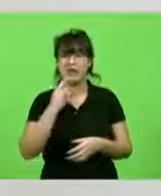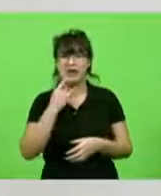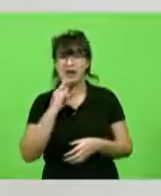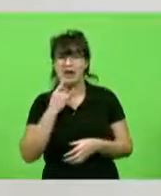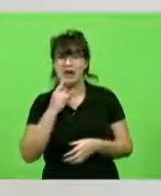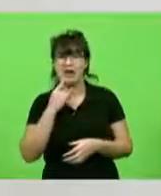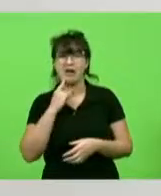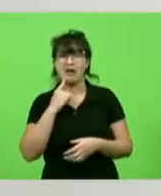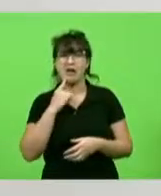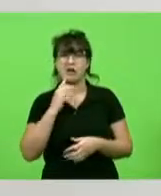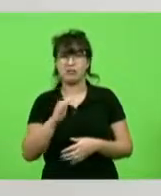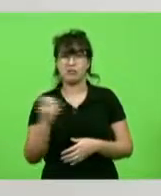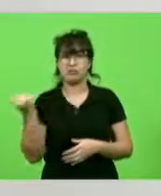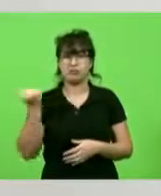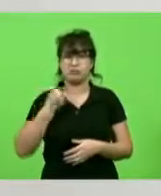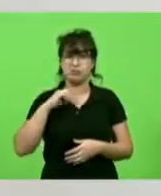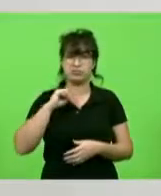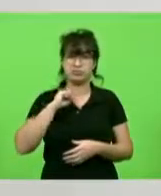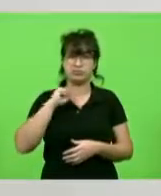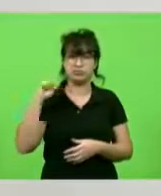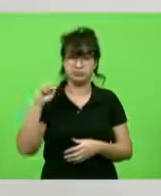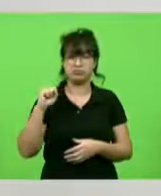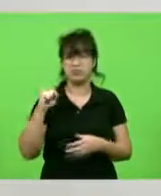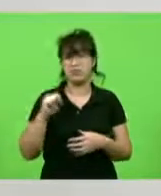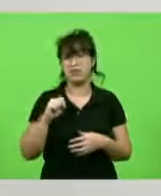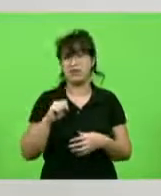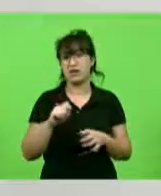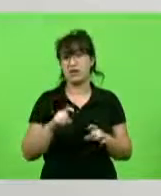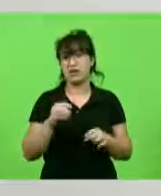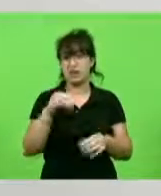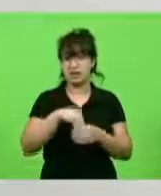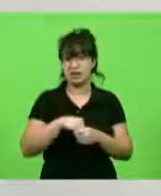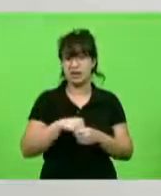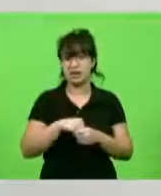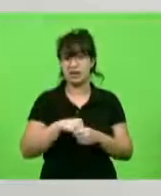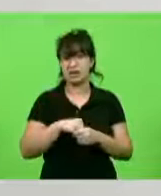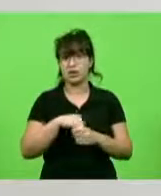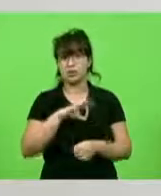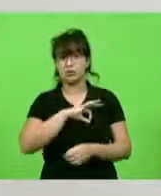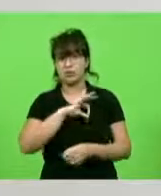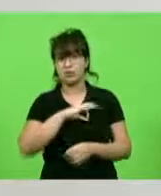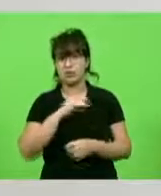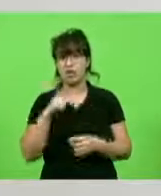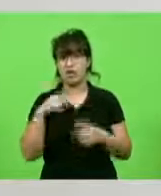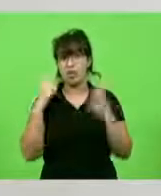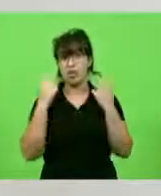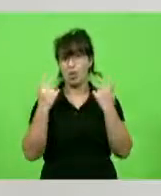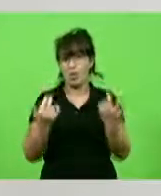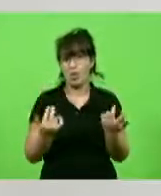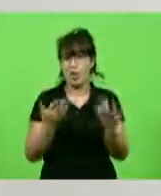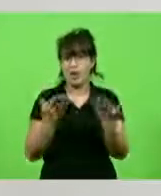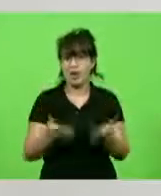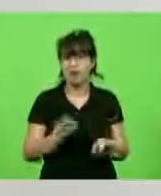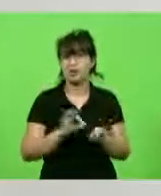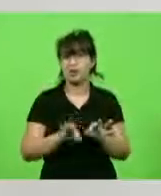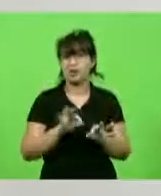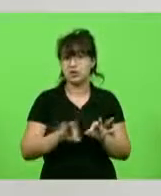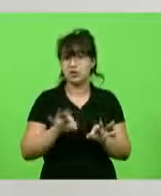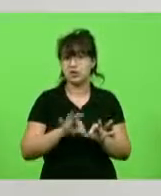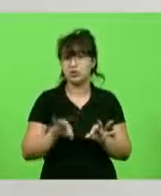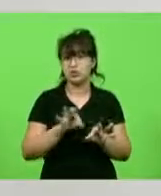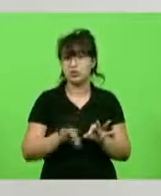buscar no suicídio, que é comum dentro da polícia militar, simplesmente porque você pegar o bom nome de uma instituição e utilizar ela de forma